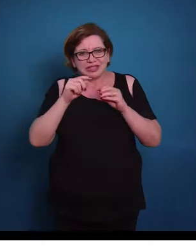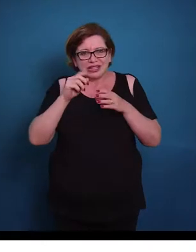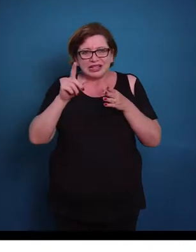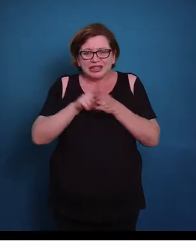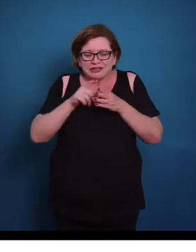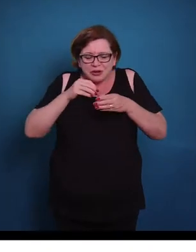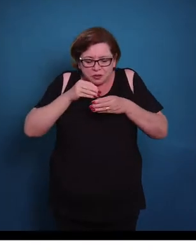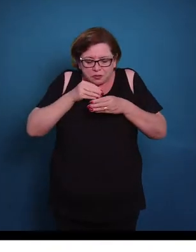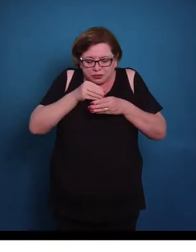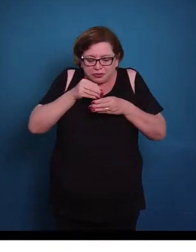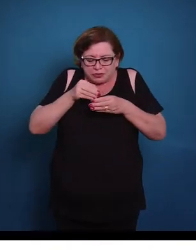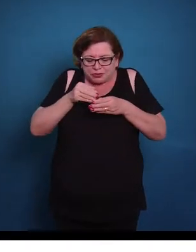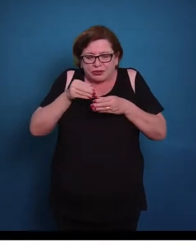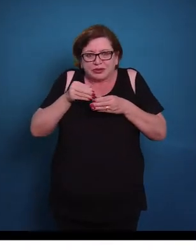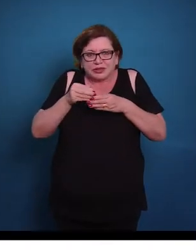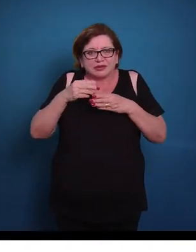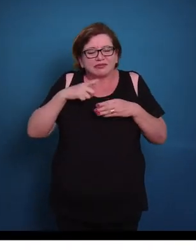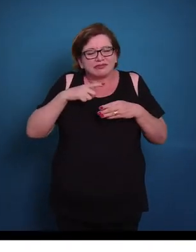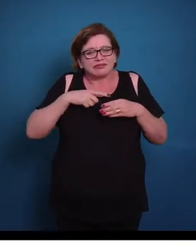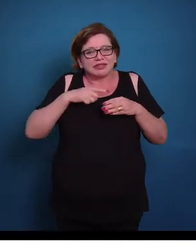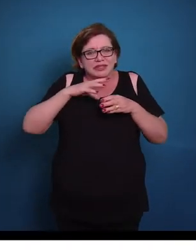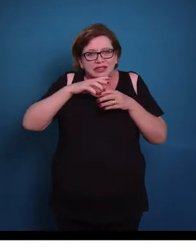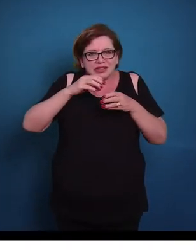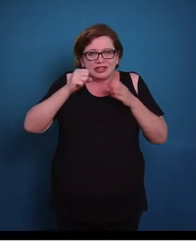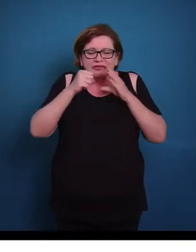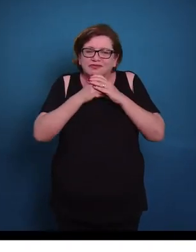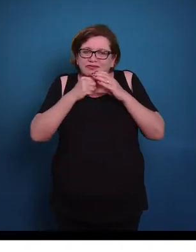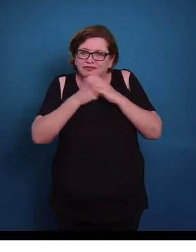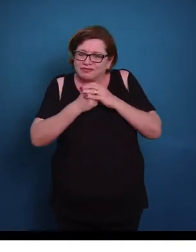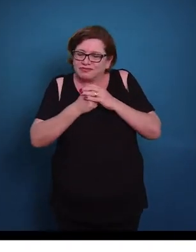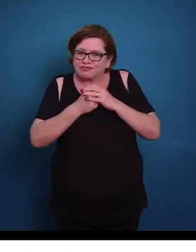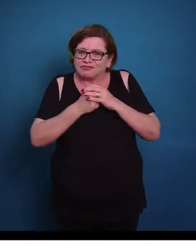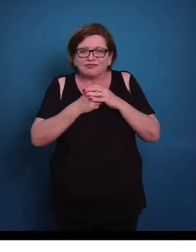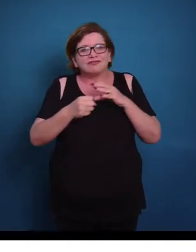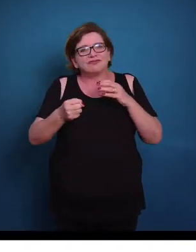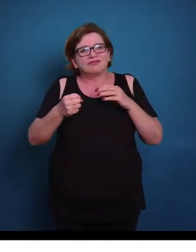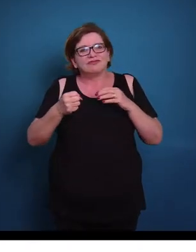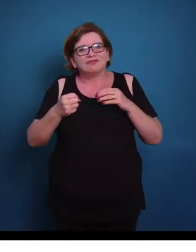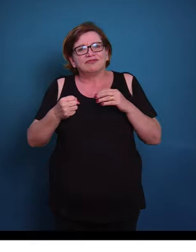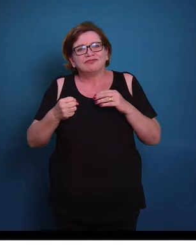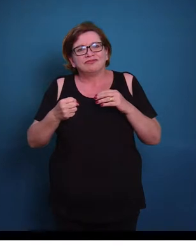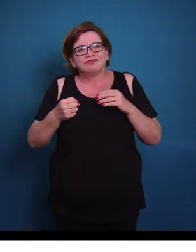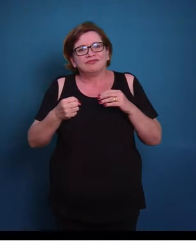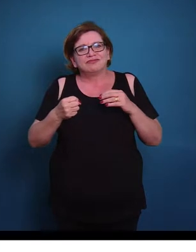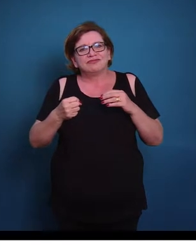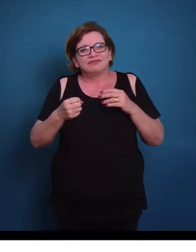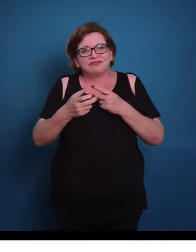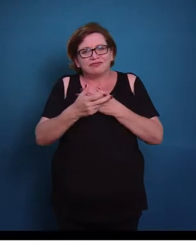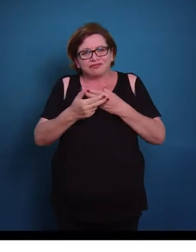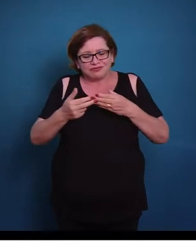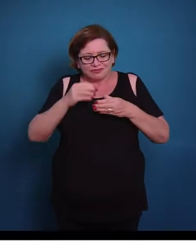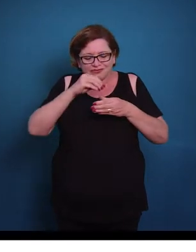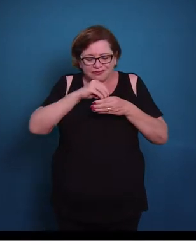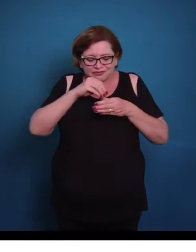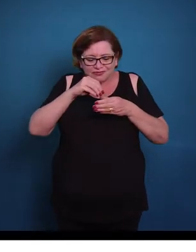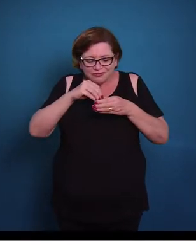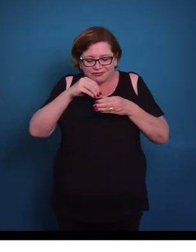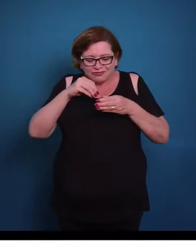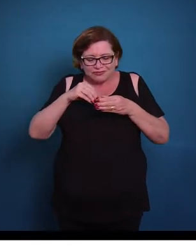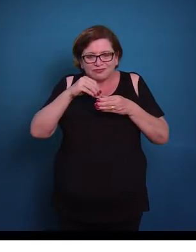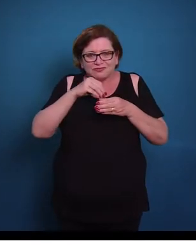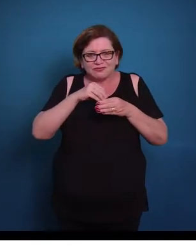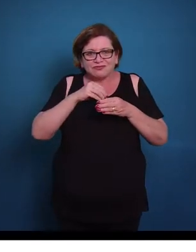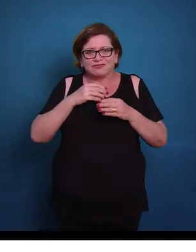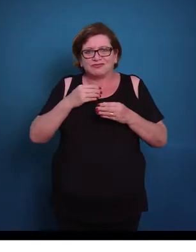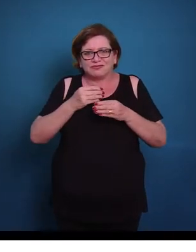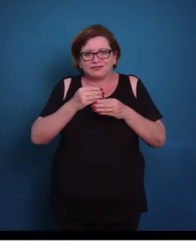periferia da célula. Então nós temos aqui uma célula formada por vários núcleos, contendo vários núcleos,